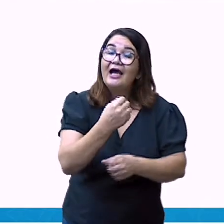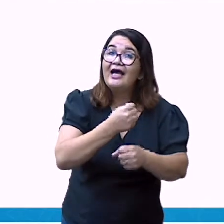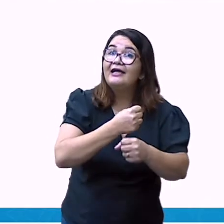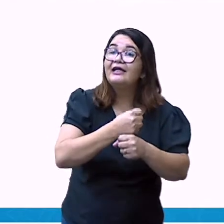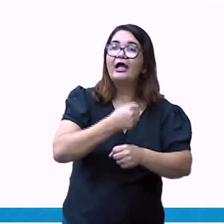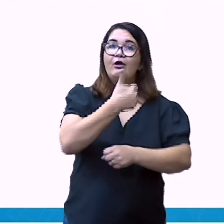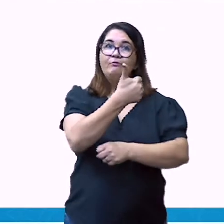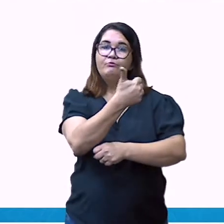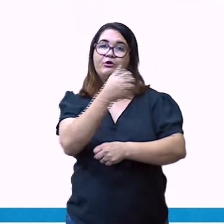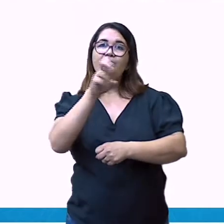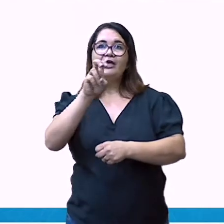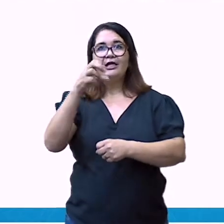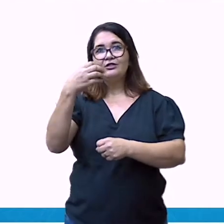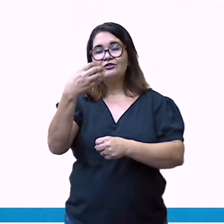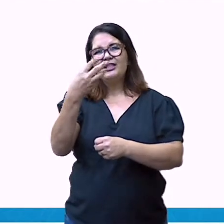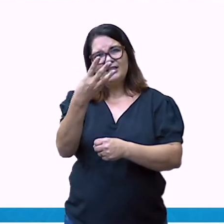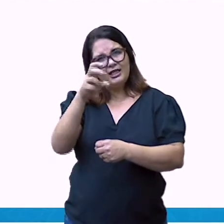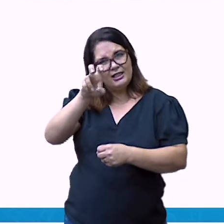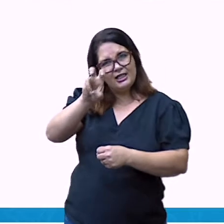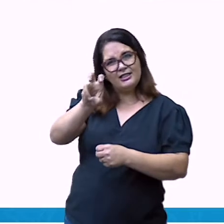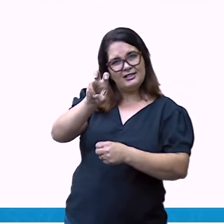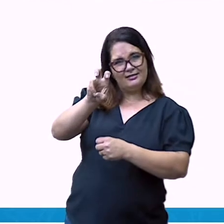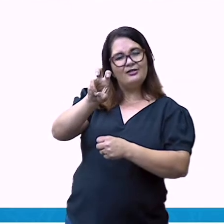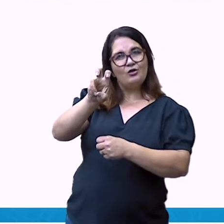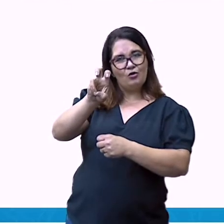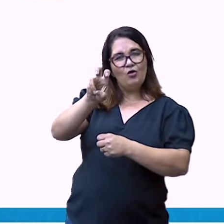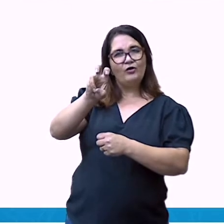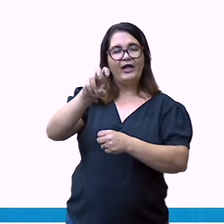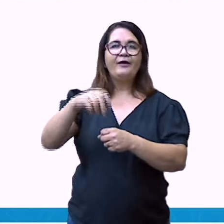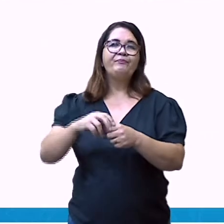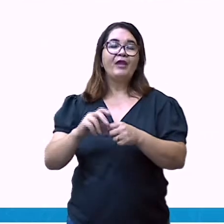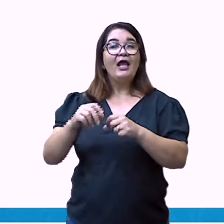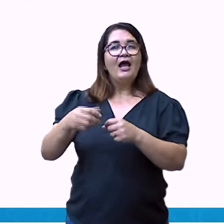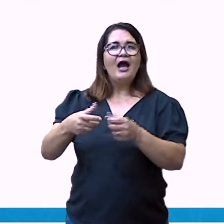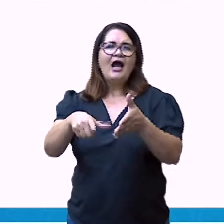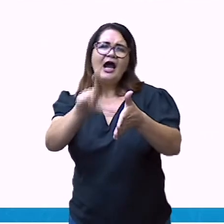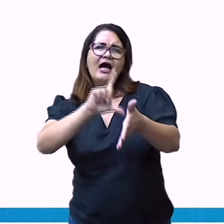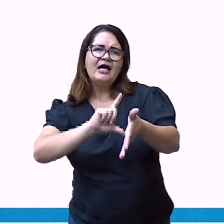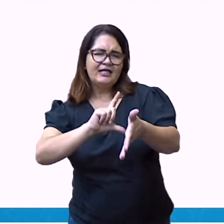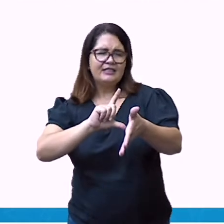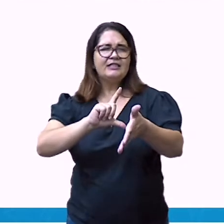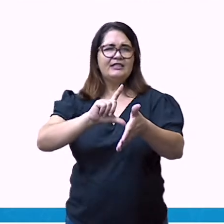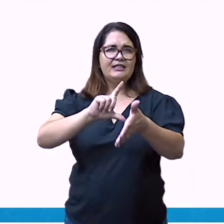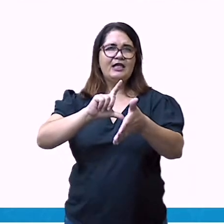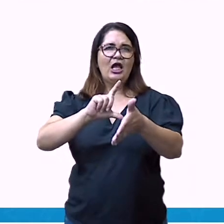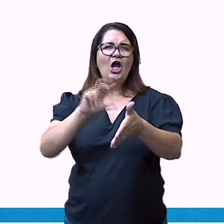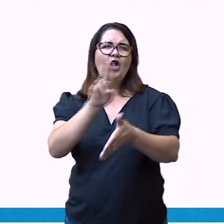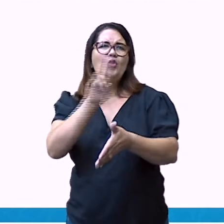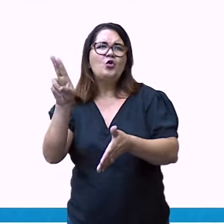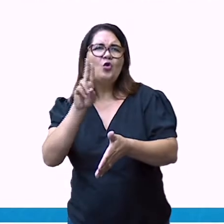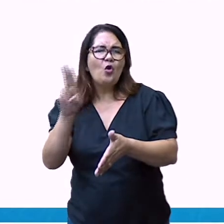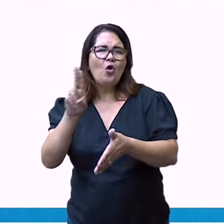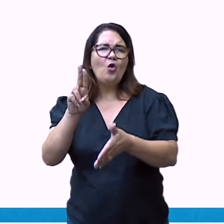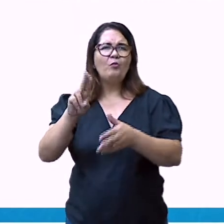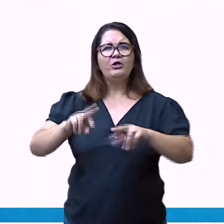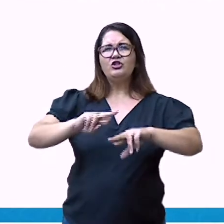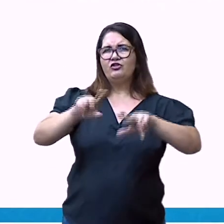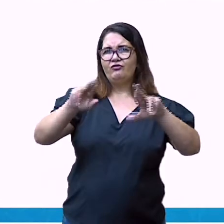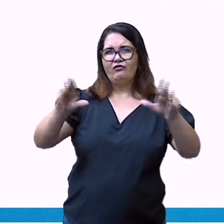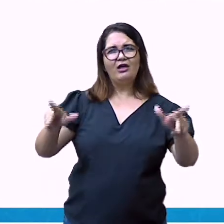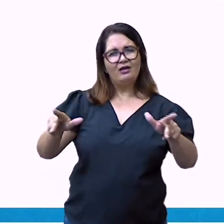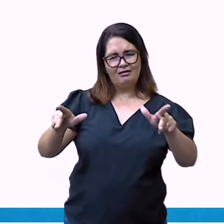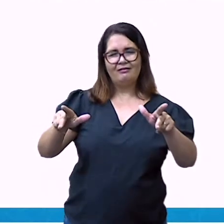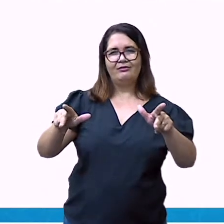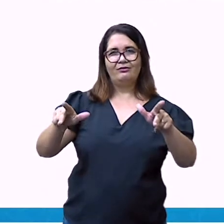1535, com o nome de Vila do Espírito Santo, pelo português Vasco